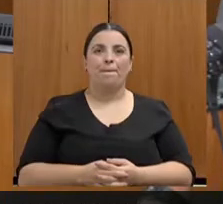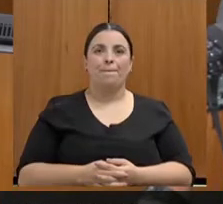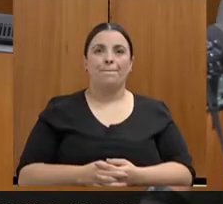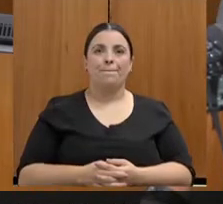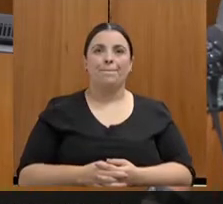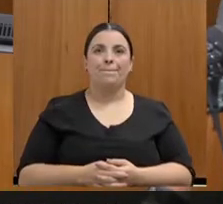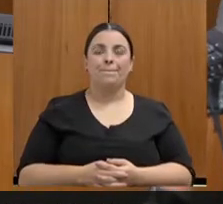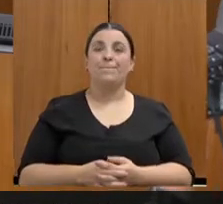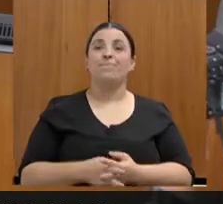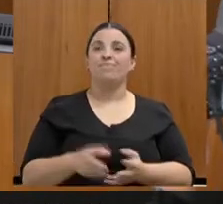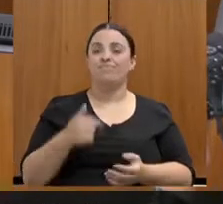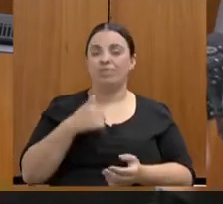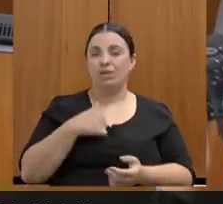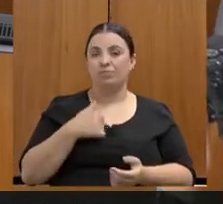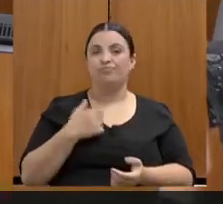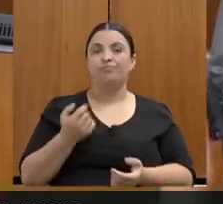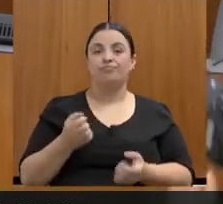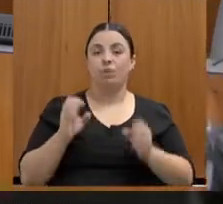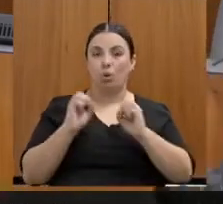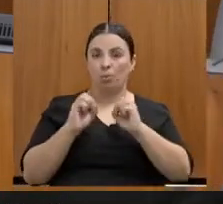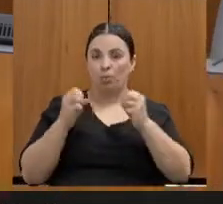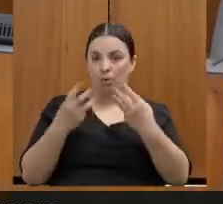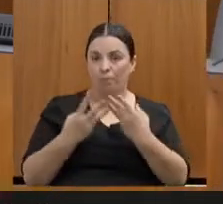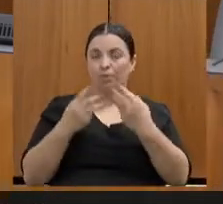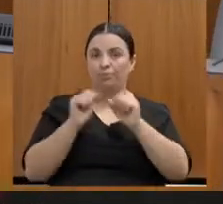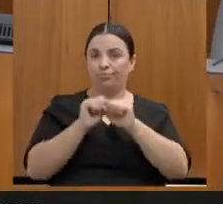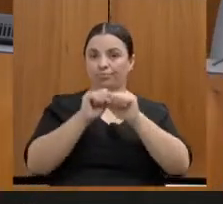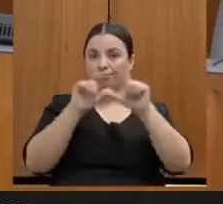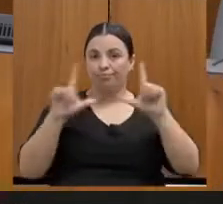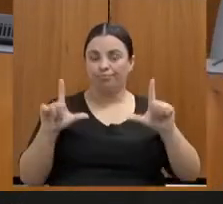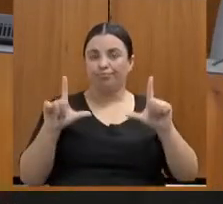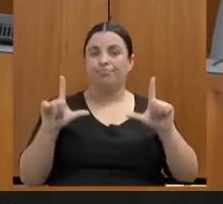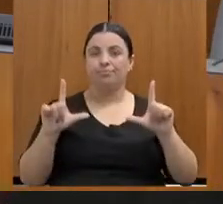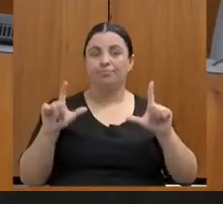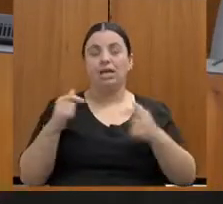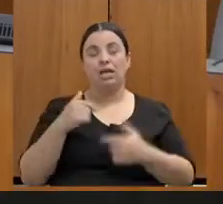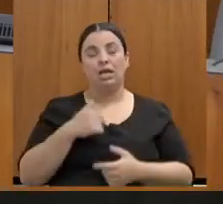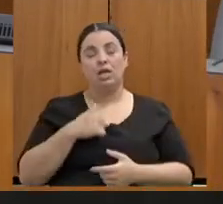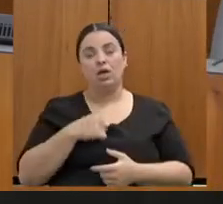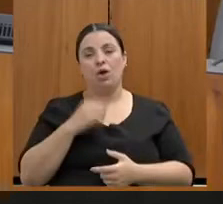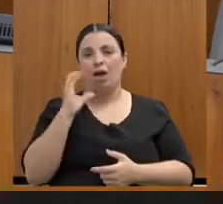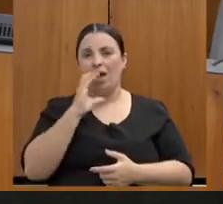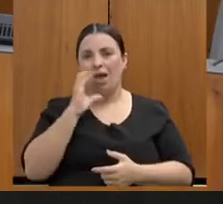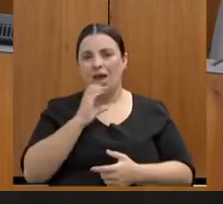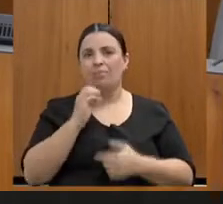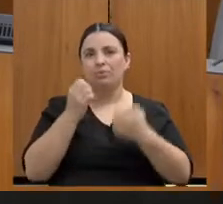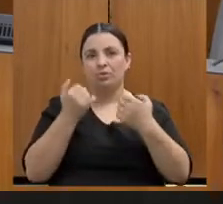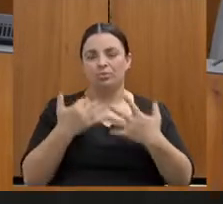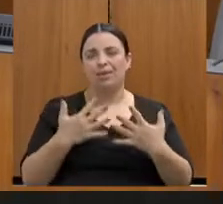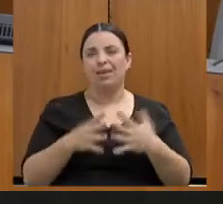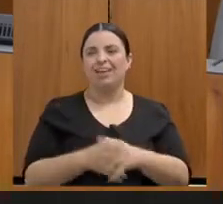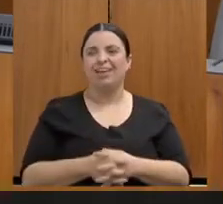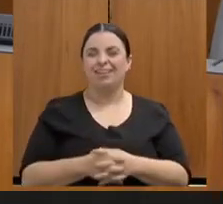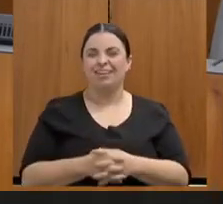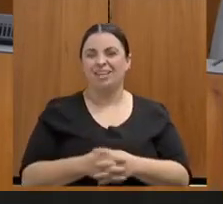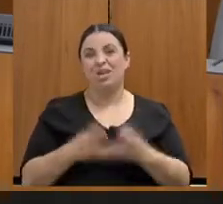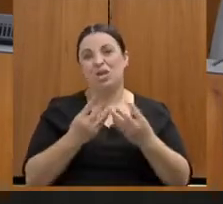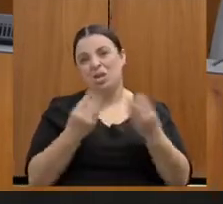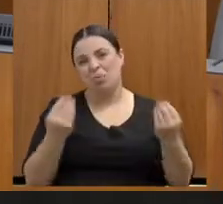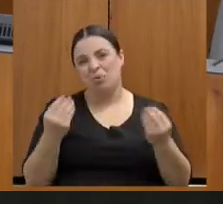Eu trouxe uma apresentação, e eu acho que vou fazê-la brevemente, e eu acho que já respondo bastante dos